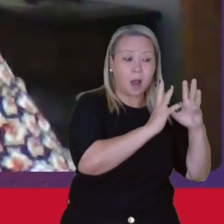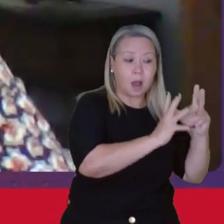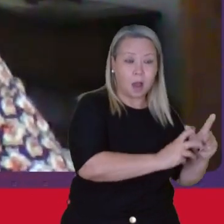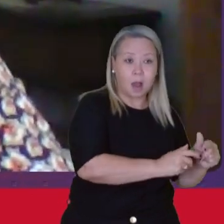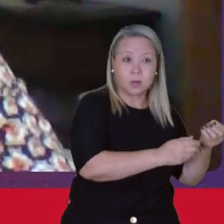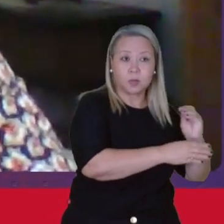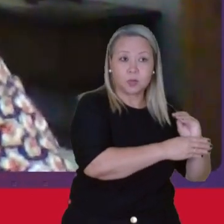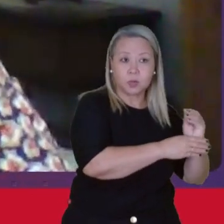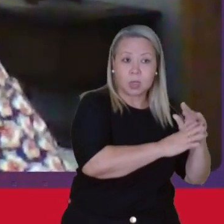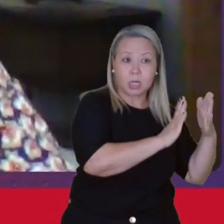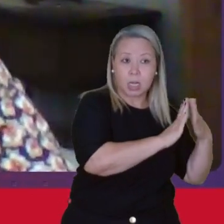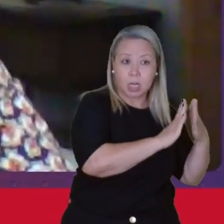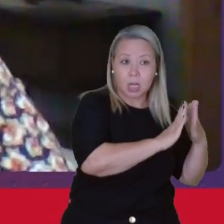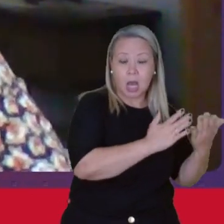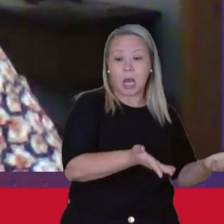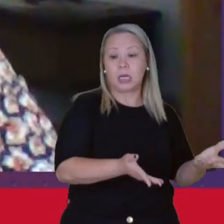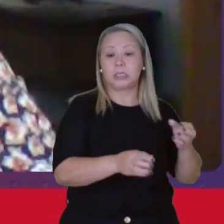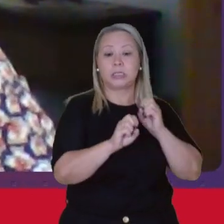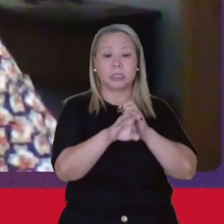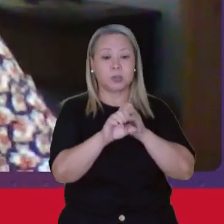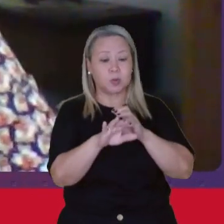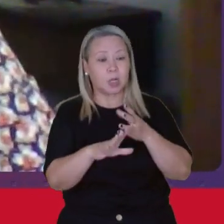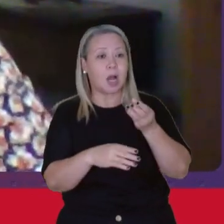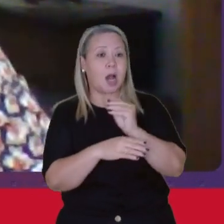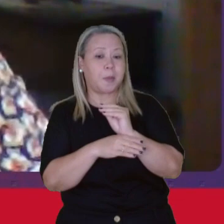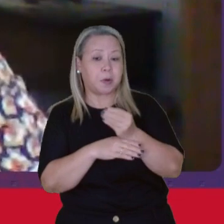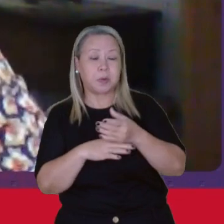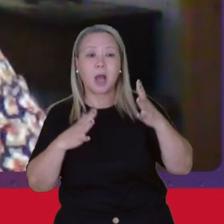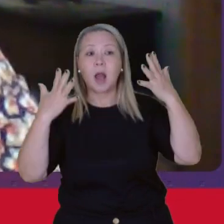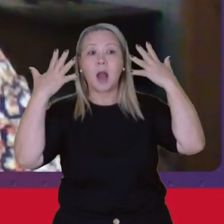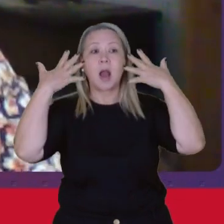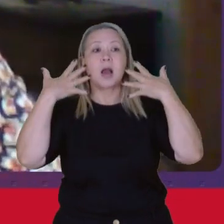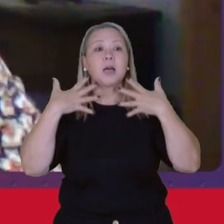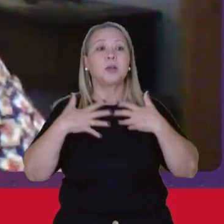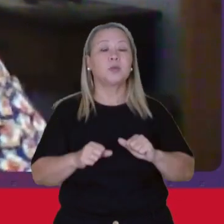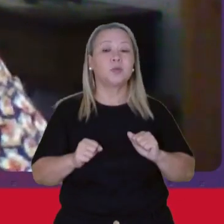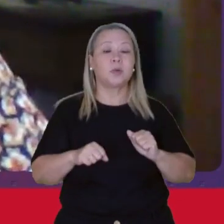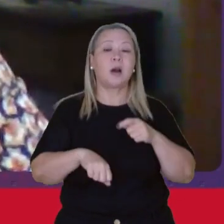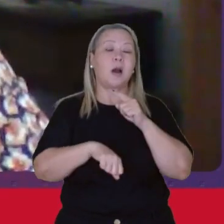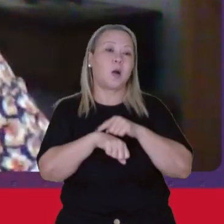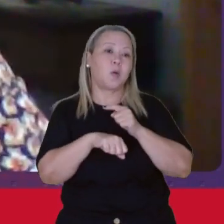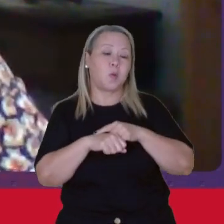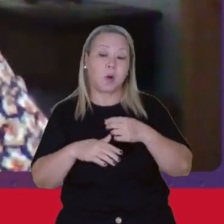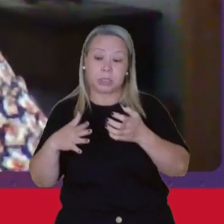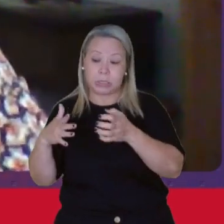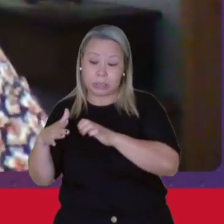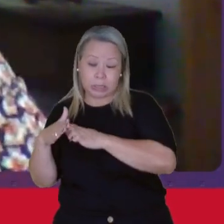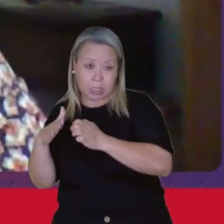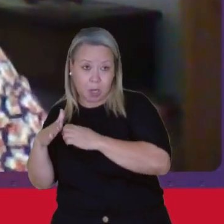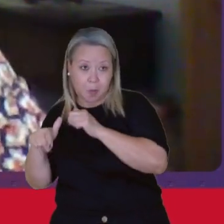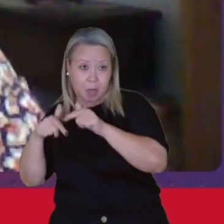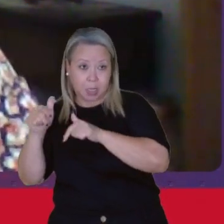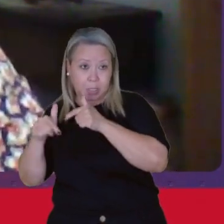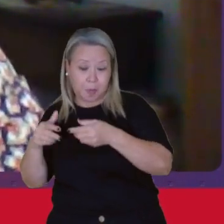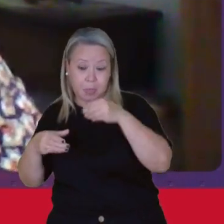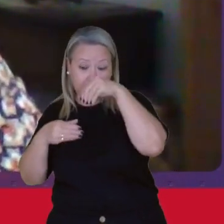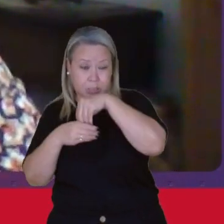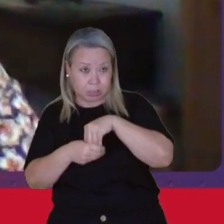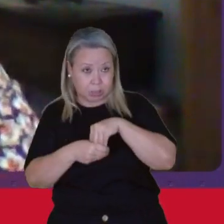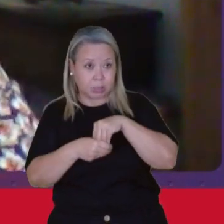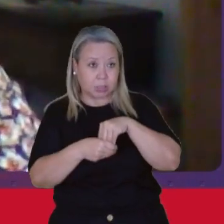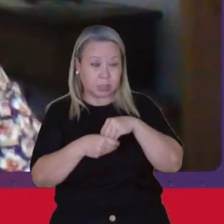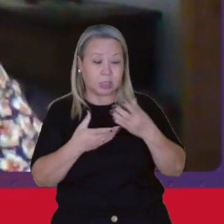Para cuidar Para educar Então é natural Que quando elas Vão para o mercado De trabalho Elas se insiram